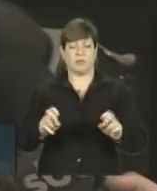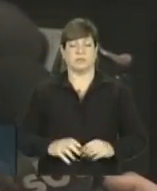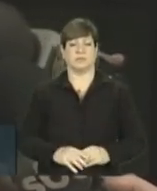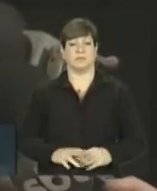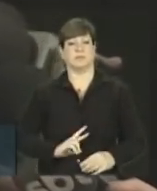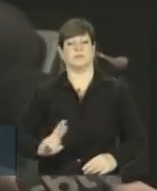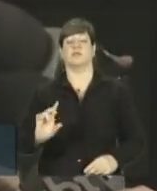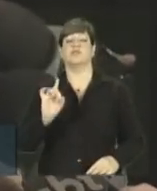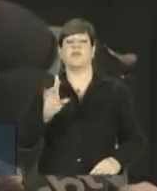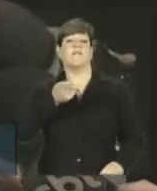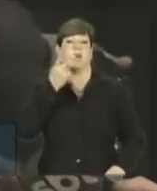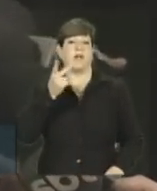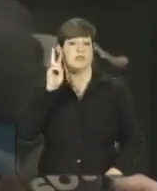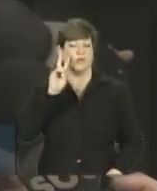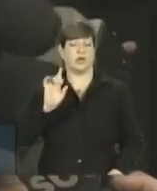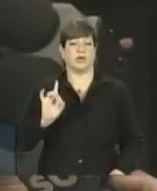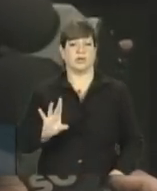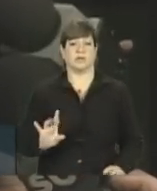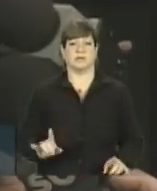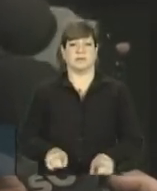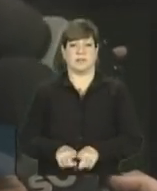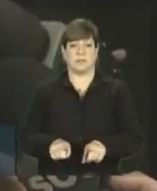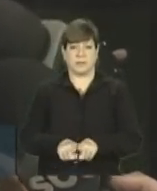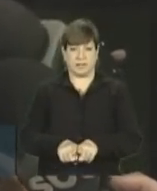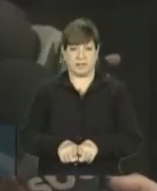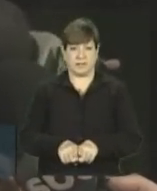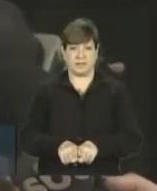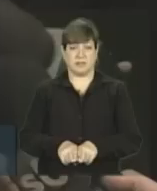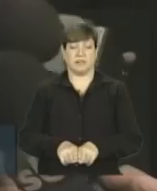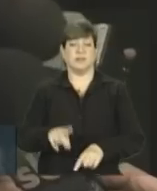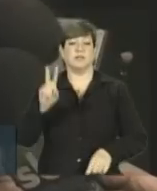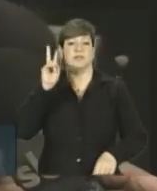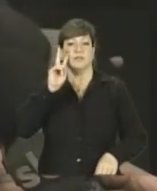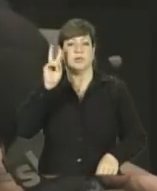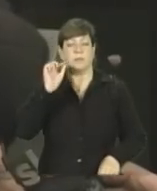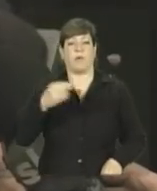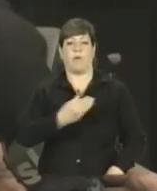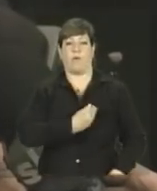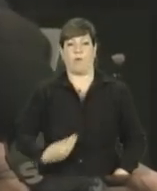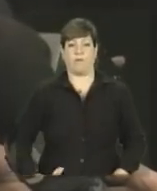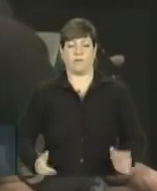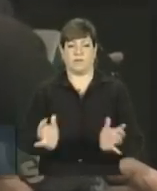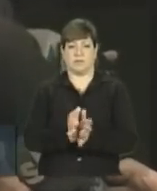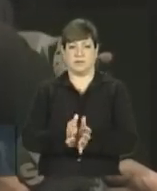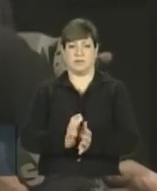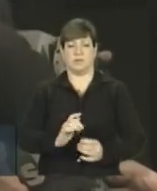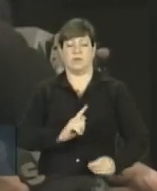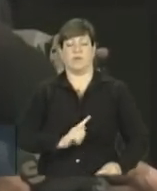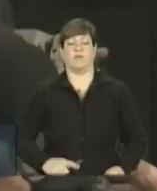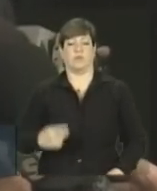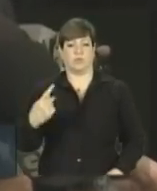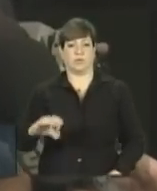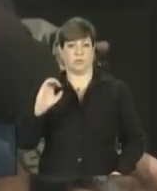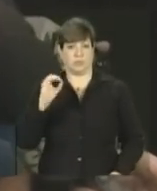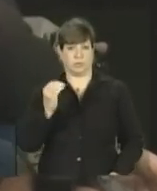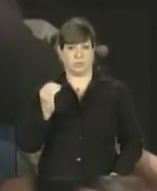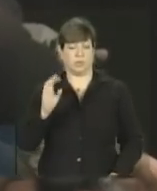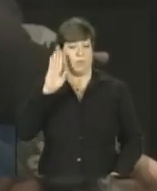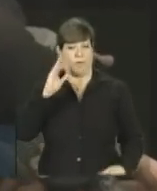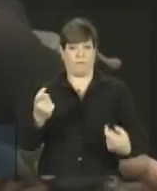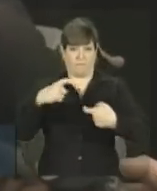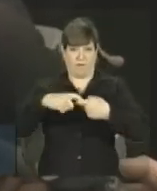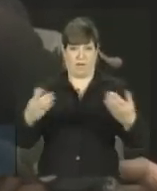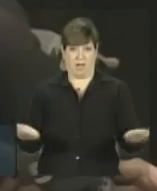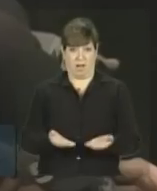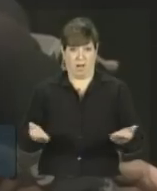referência também. No que se refere ao governo do estado do Rio Grande do Sul, o nosso vínculo maior nesse momento